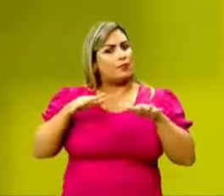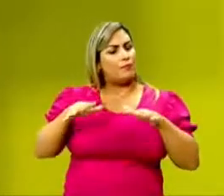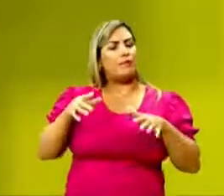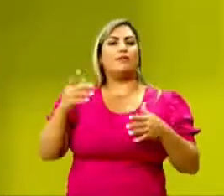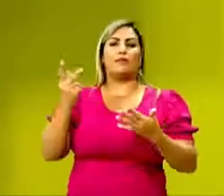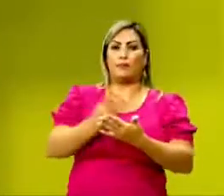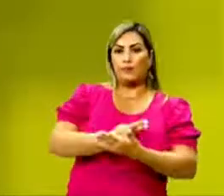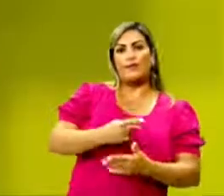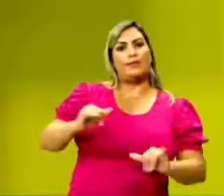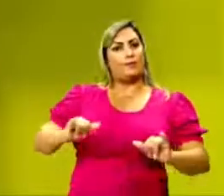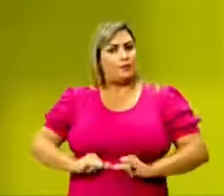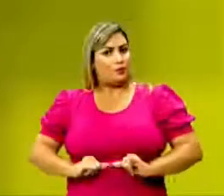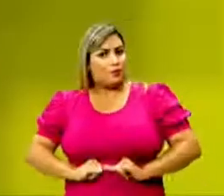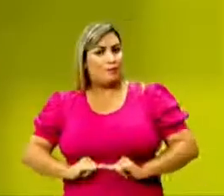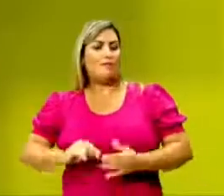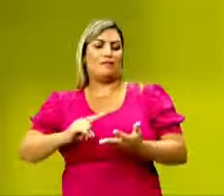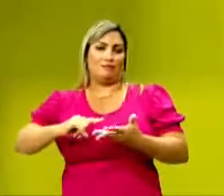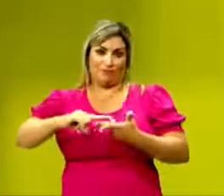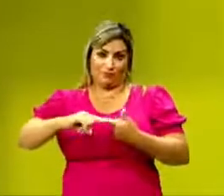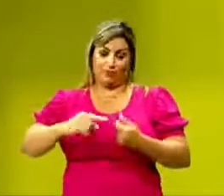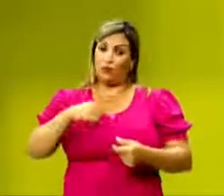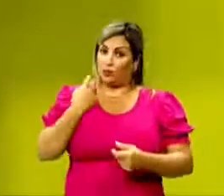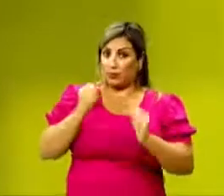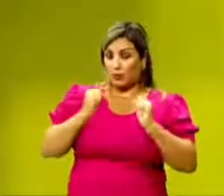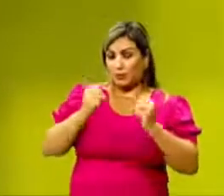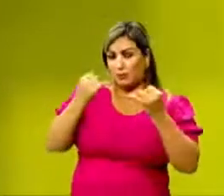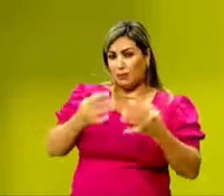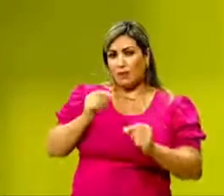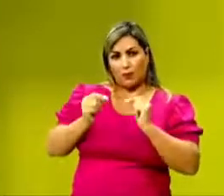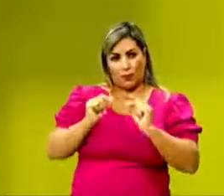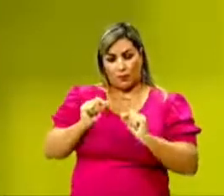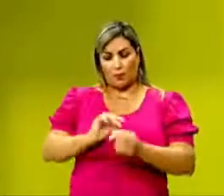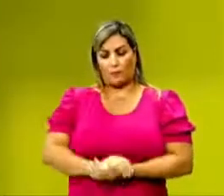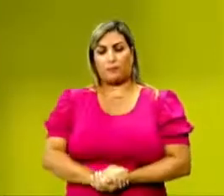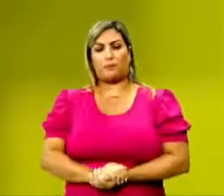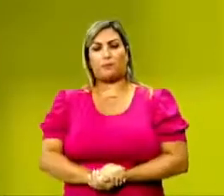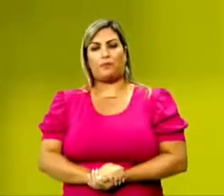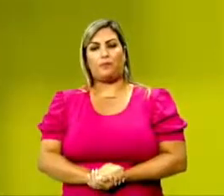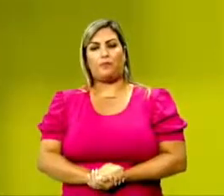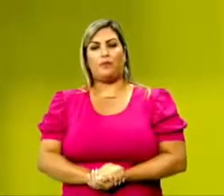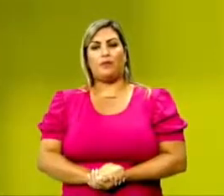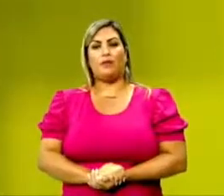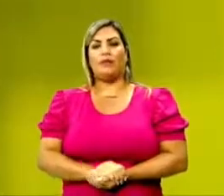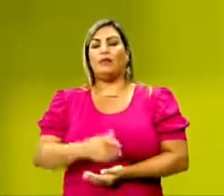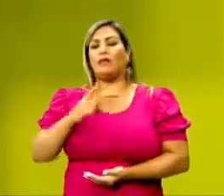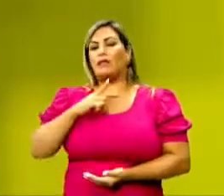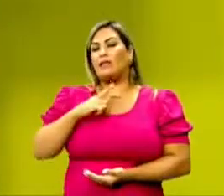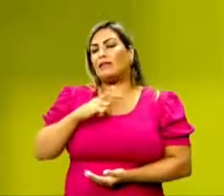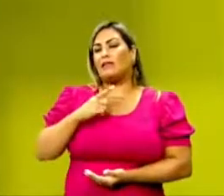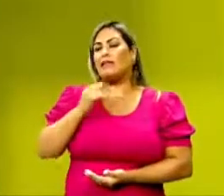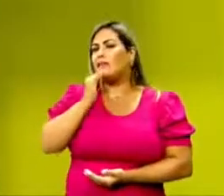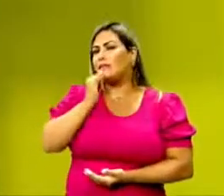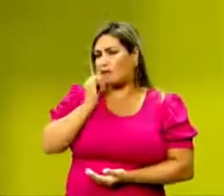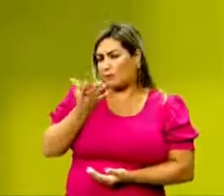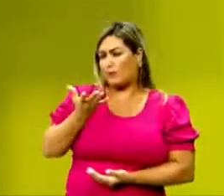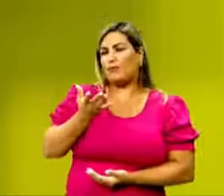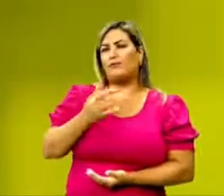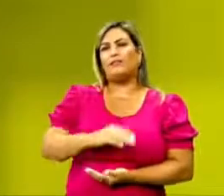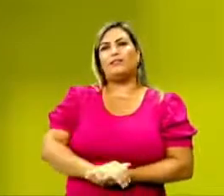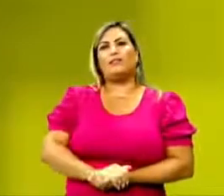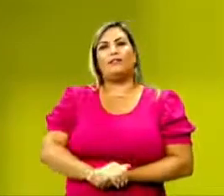sofrem. Então, por exemplo, nós podemos falar neste momento, a título de exemplo,